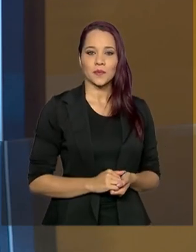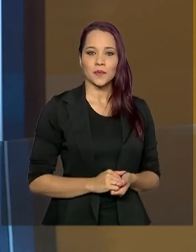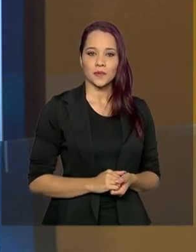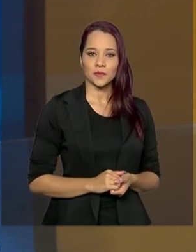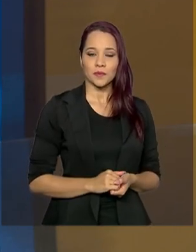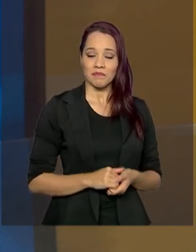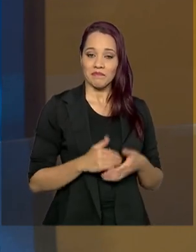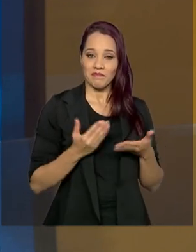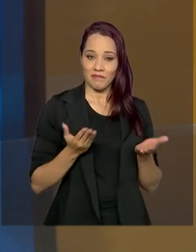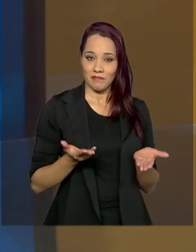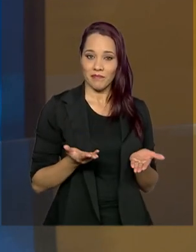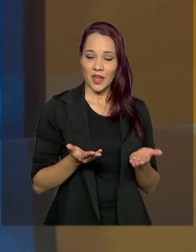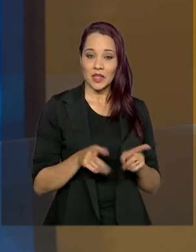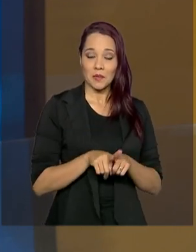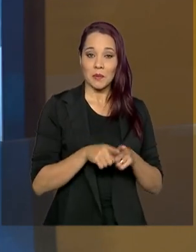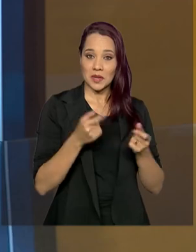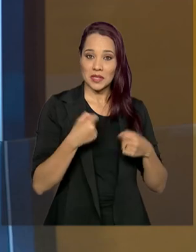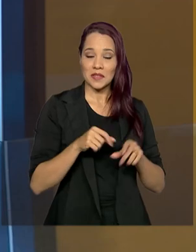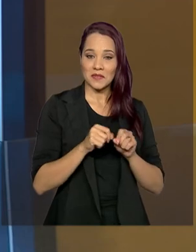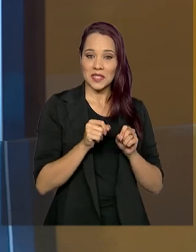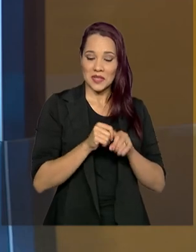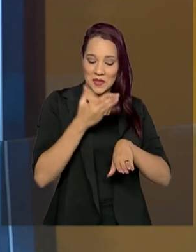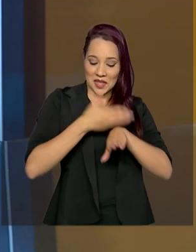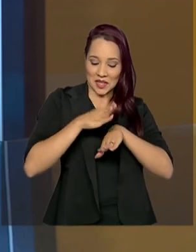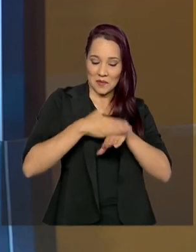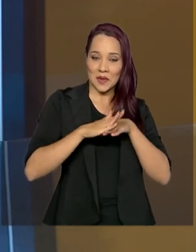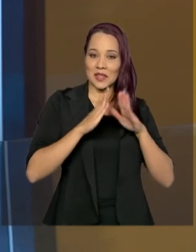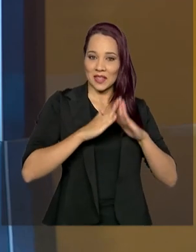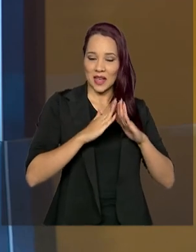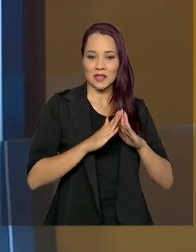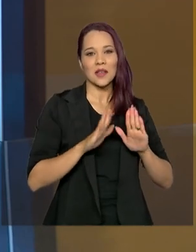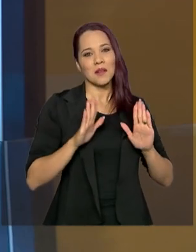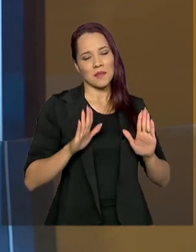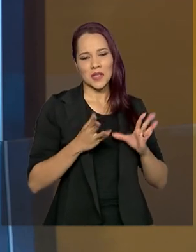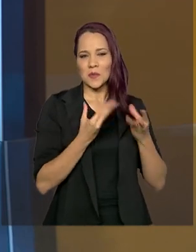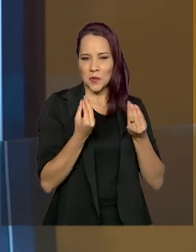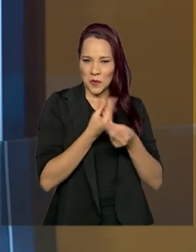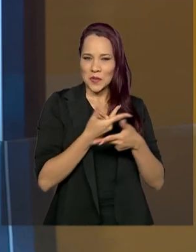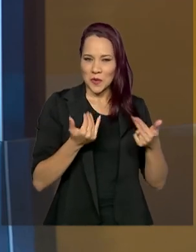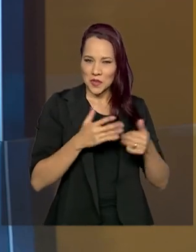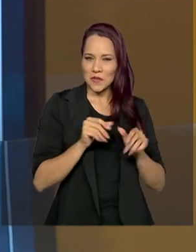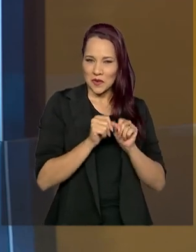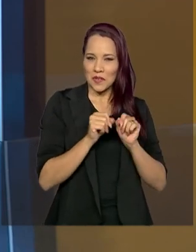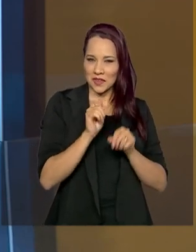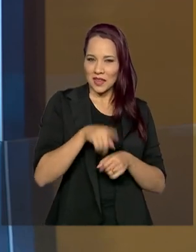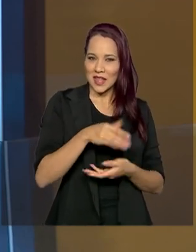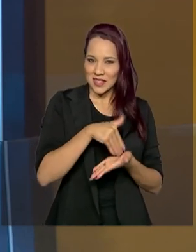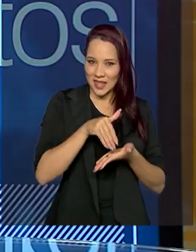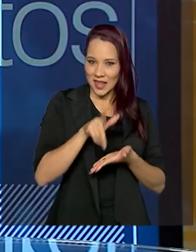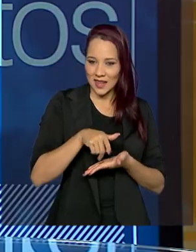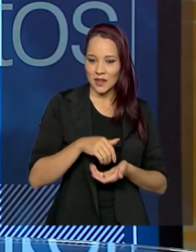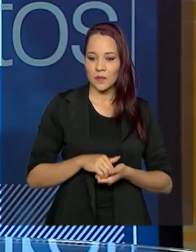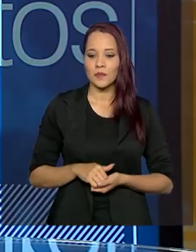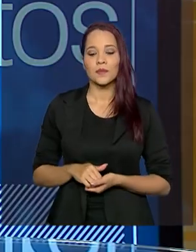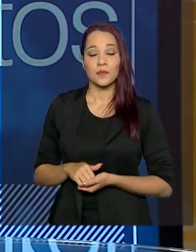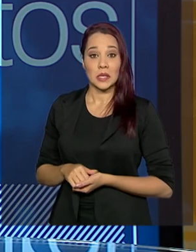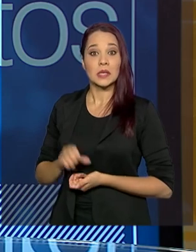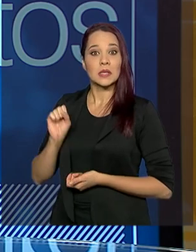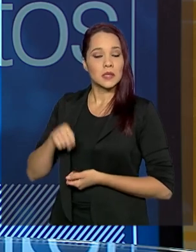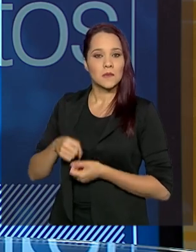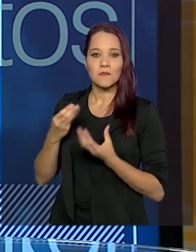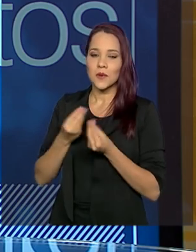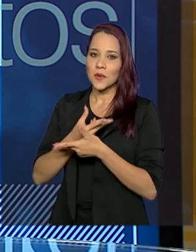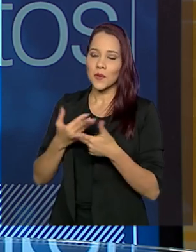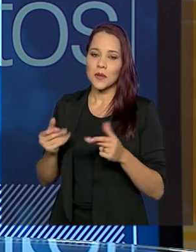E ainda vamos ter que fazer um dever de casa nesse sentido, mas muito foi feito, pelo que eu vejo na secretária. Muito foi feito,